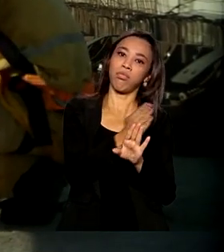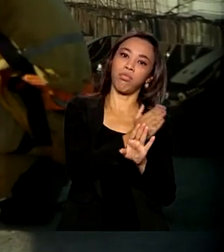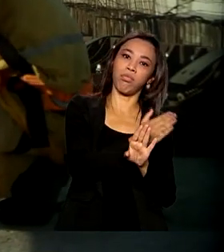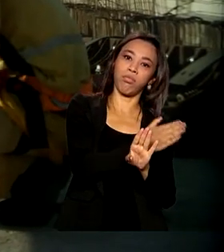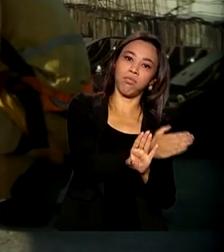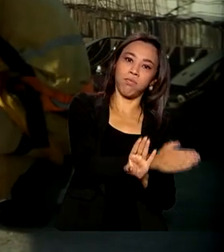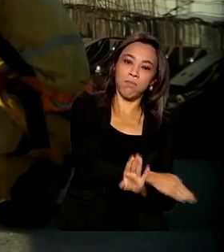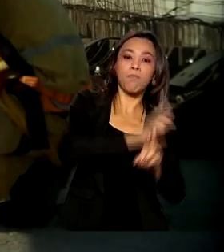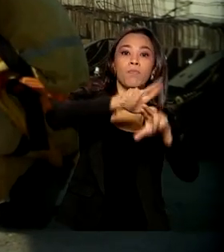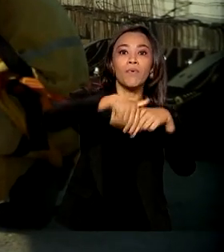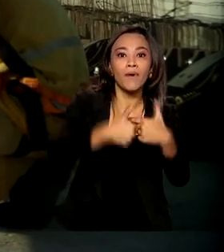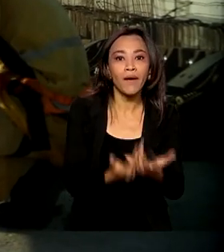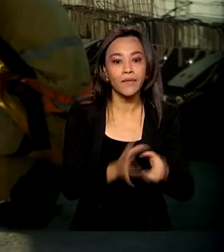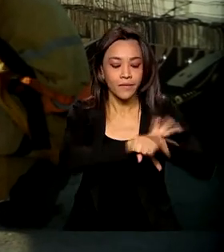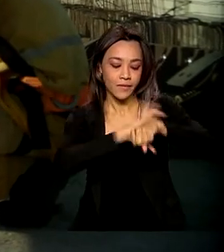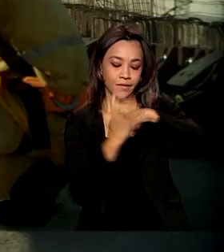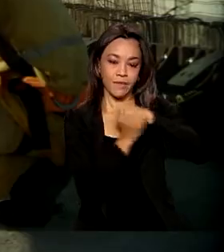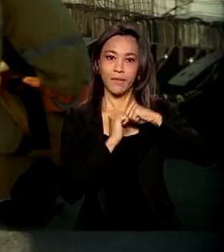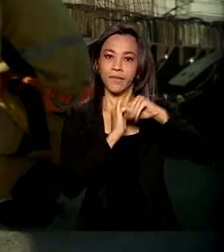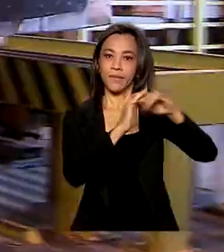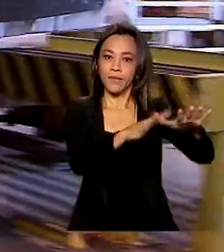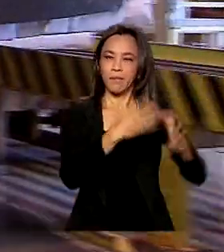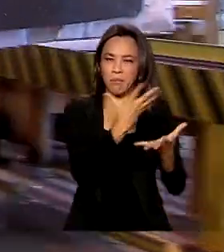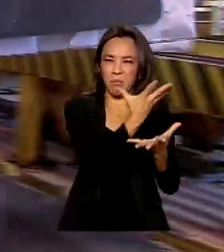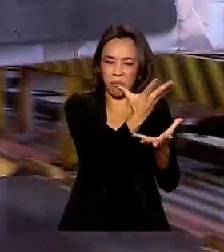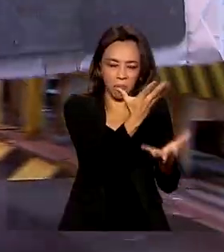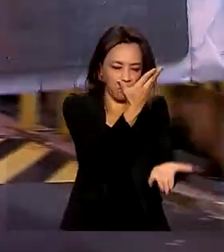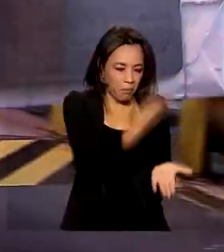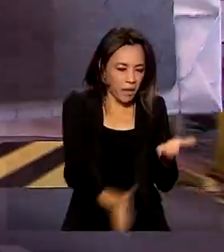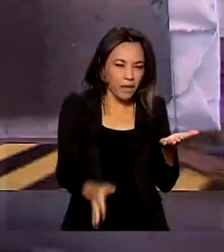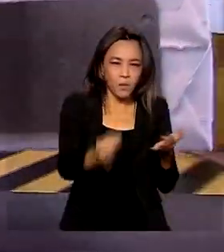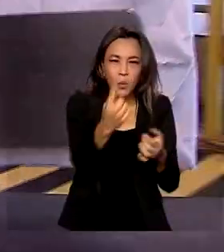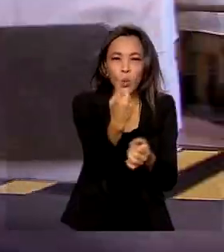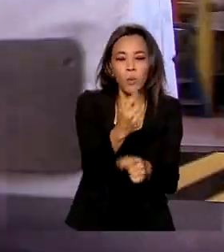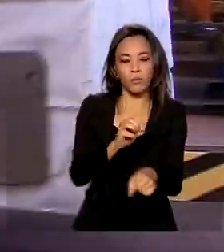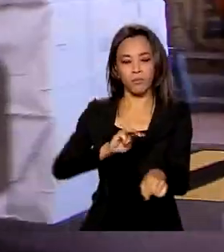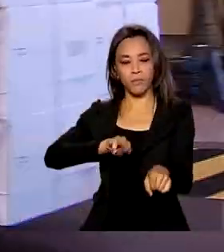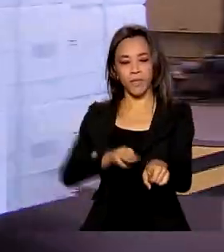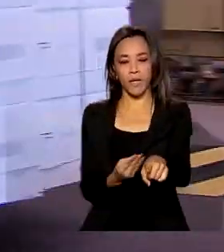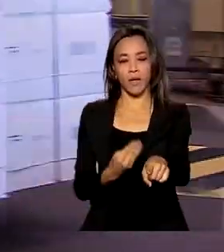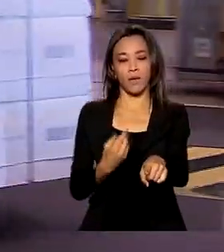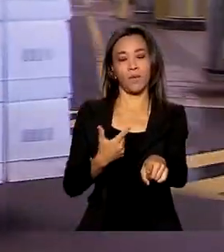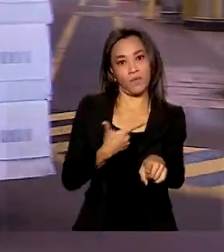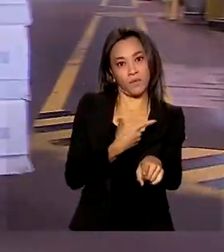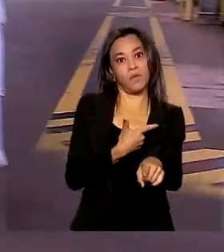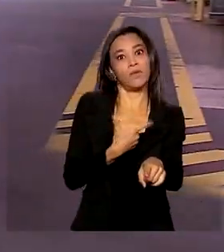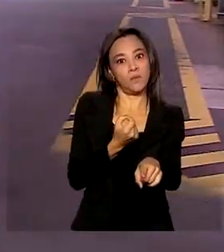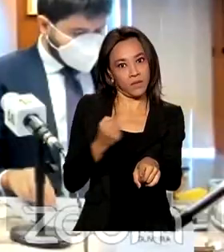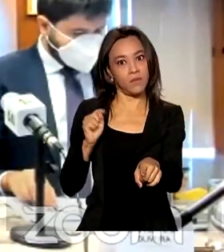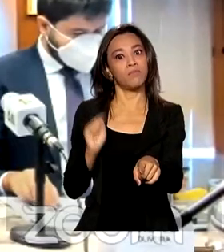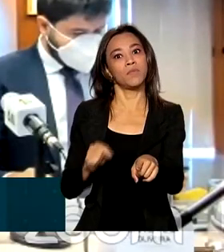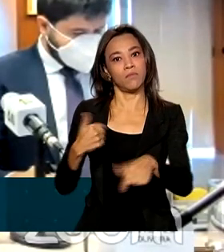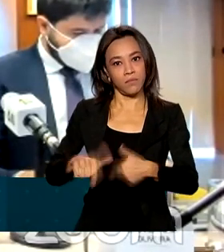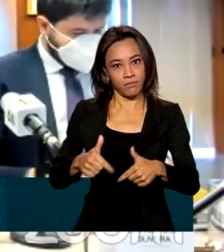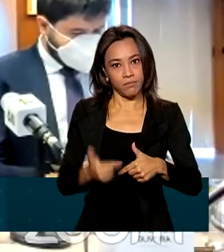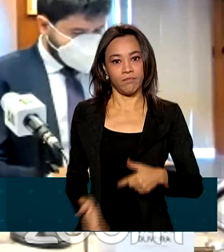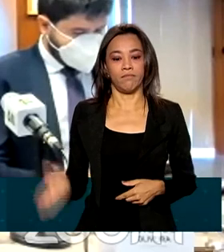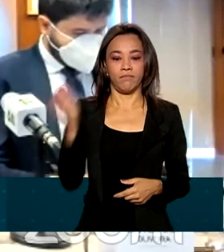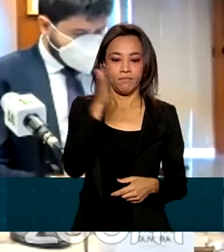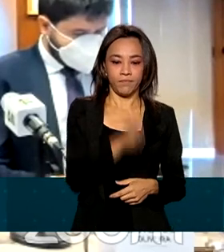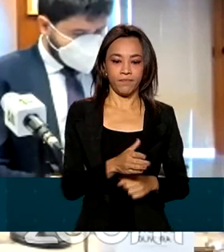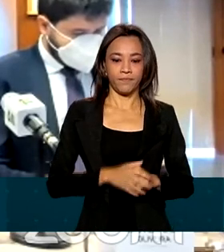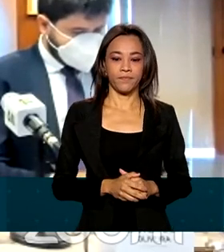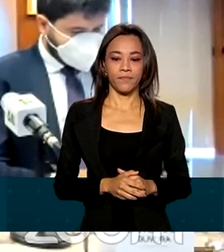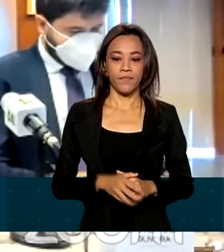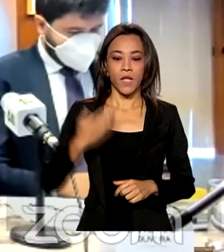conta da pandemia do coronavírus, com a perda de quase um milhão e duzentos mil empregos. Nós geramos